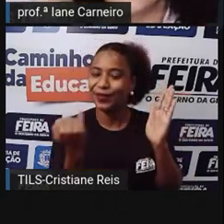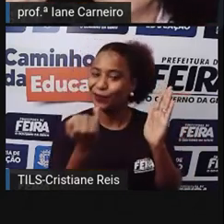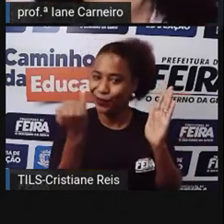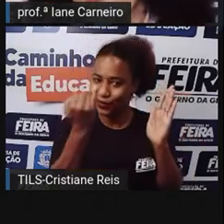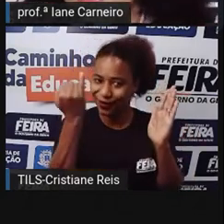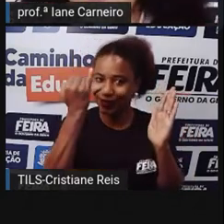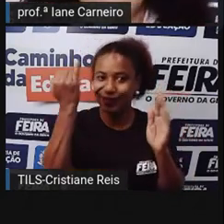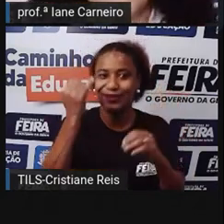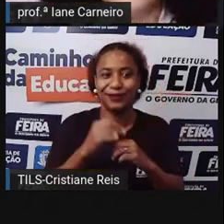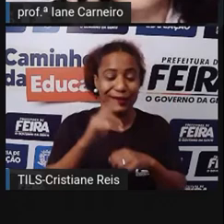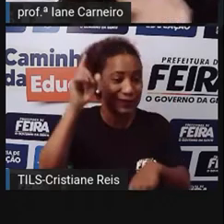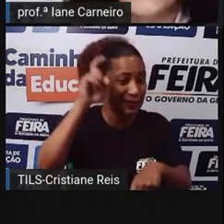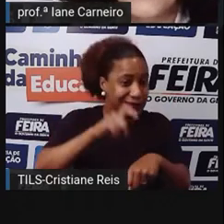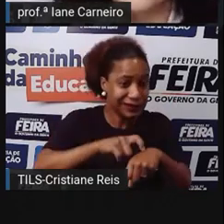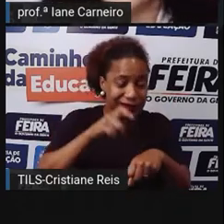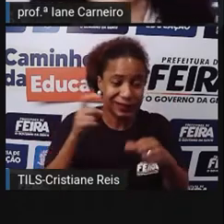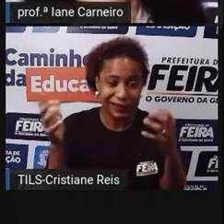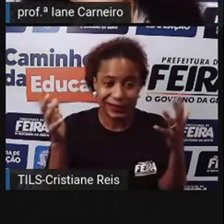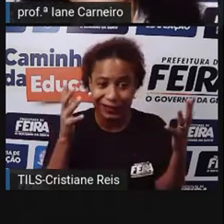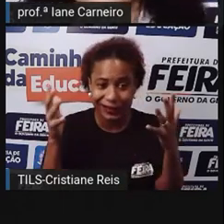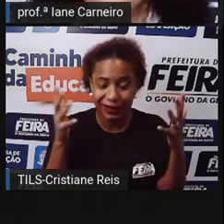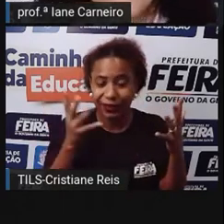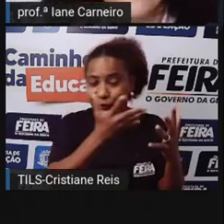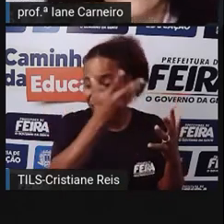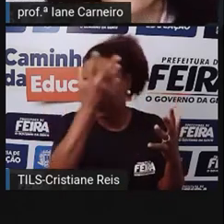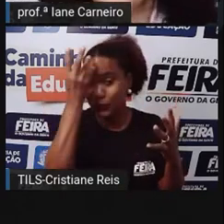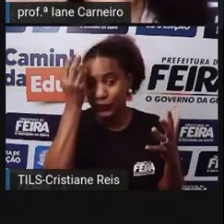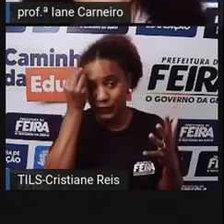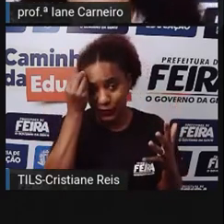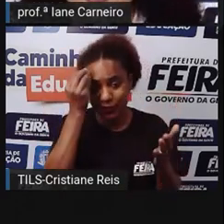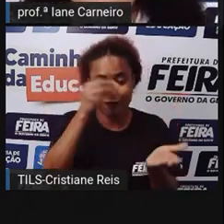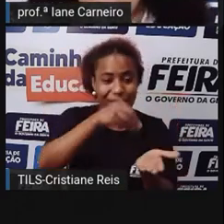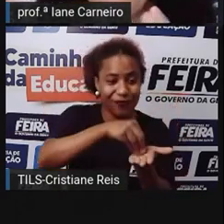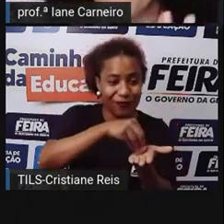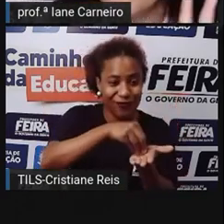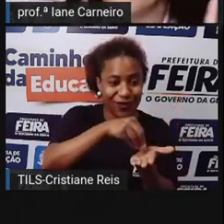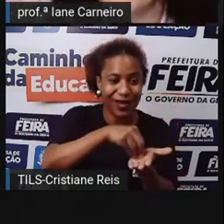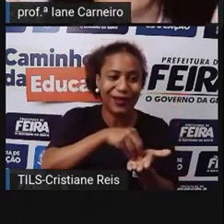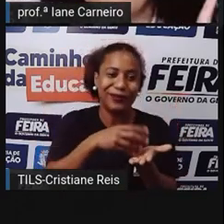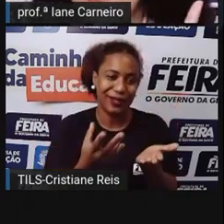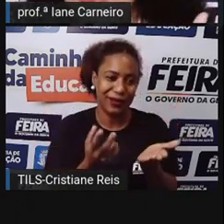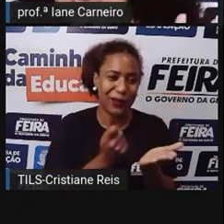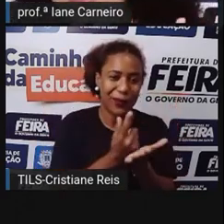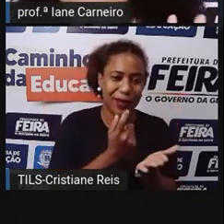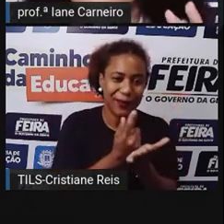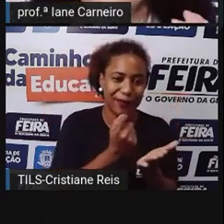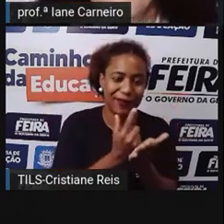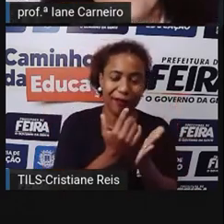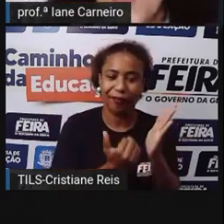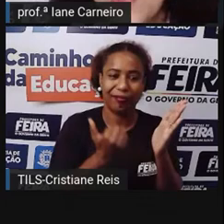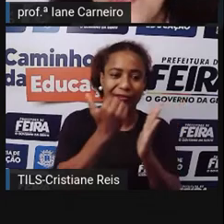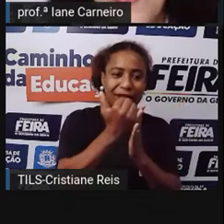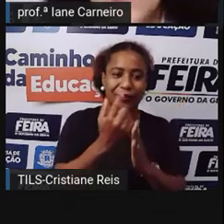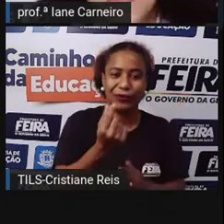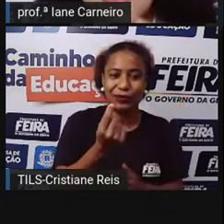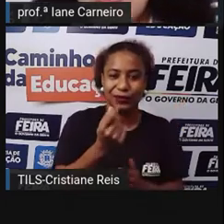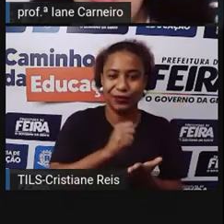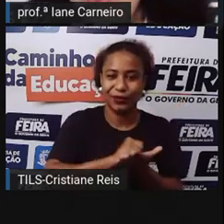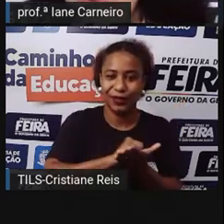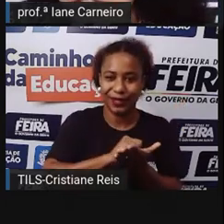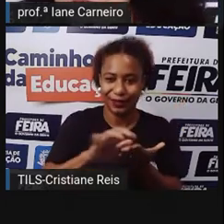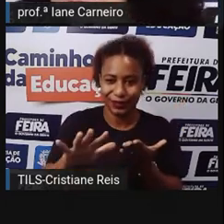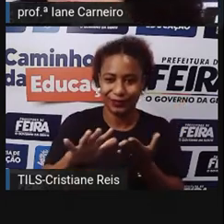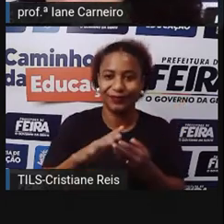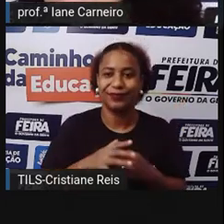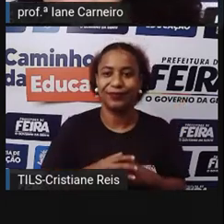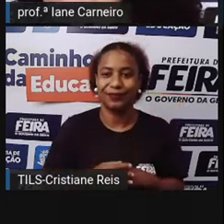não chegue lá na hora E esqueça algum ingrediente Ou compre um ingrediente a mais Que não vai ser necessário Então é importante fazer a lista